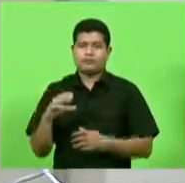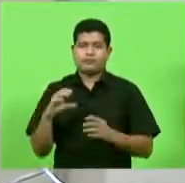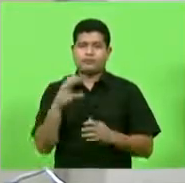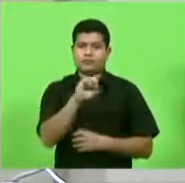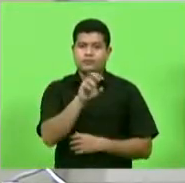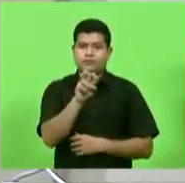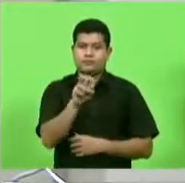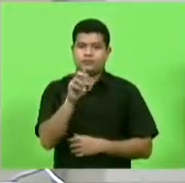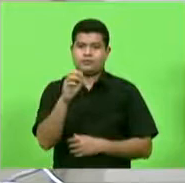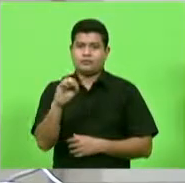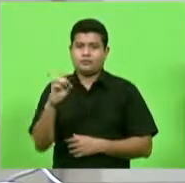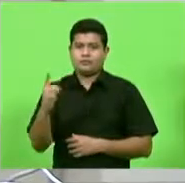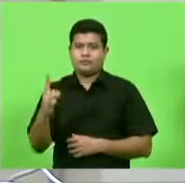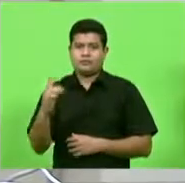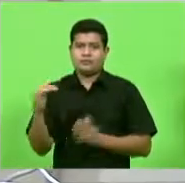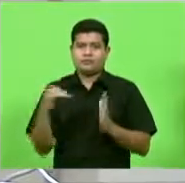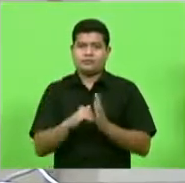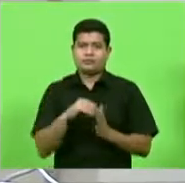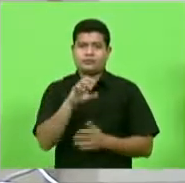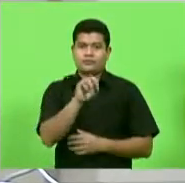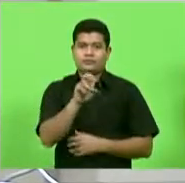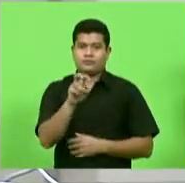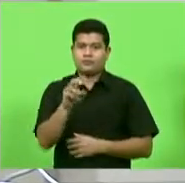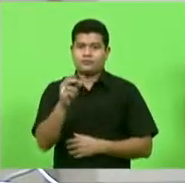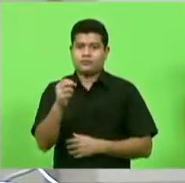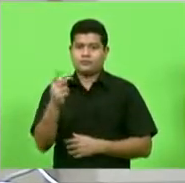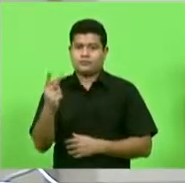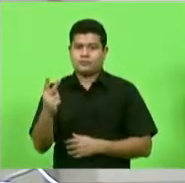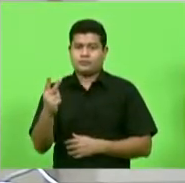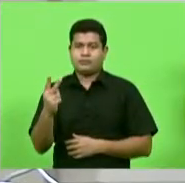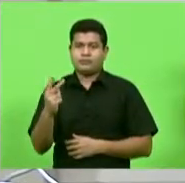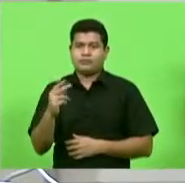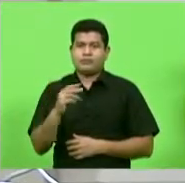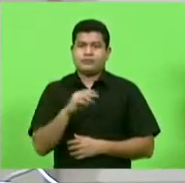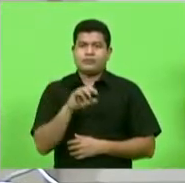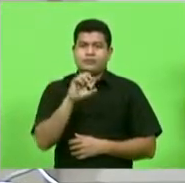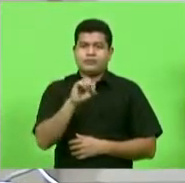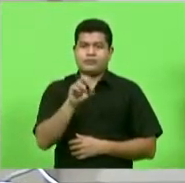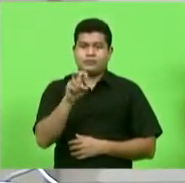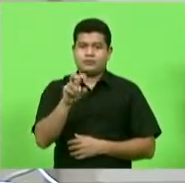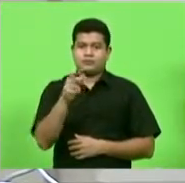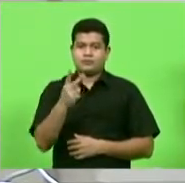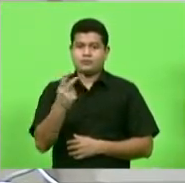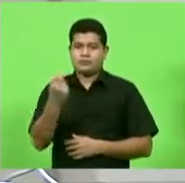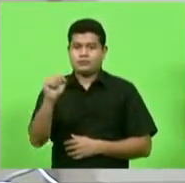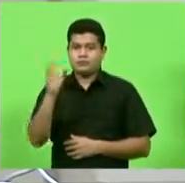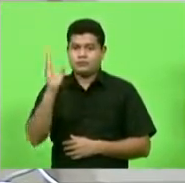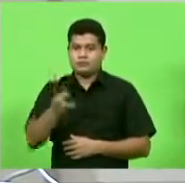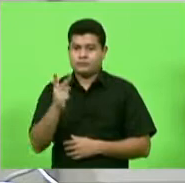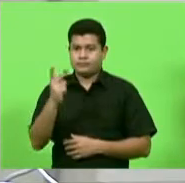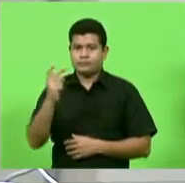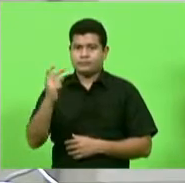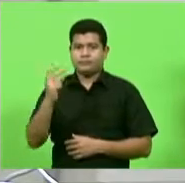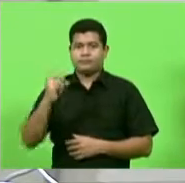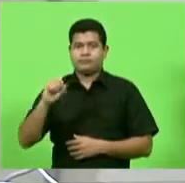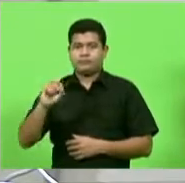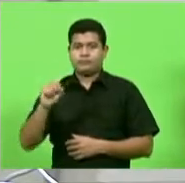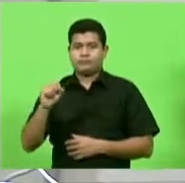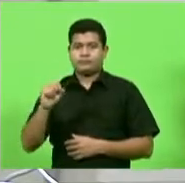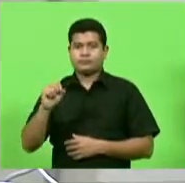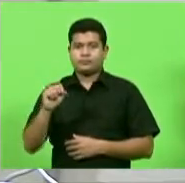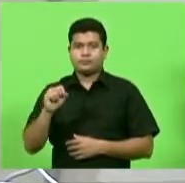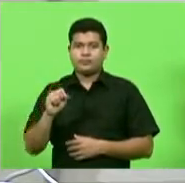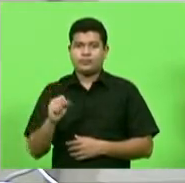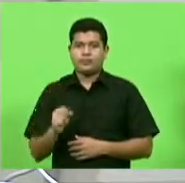-0512 e 0528-2021. E comunicou que